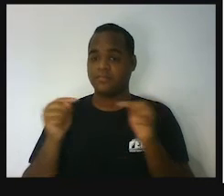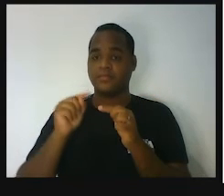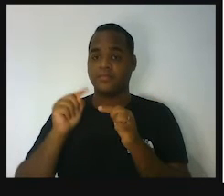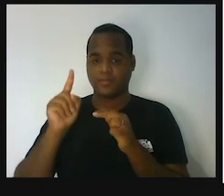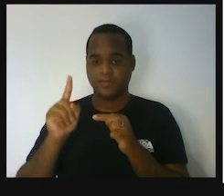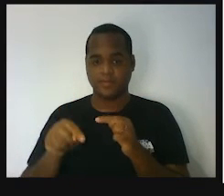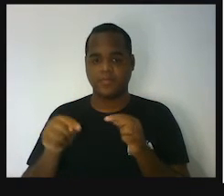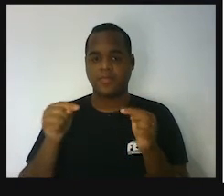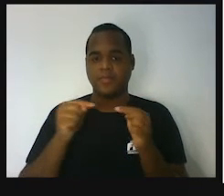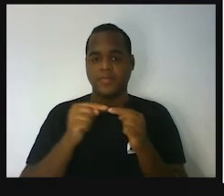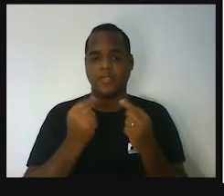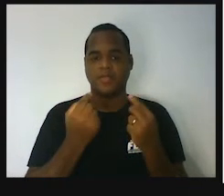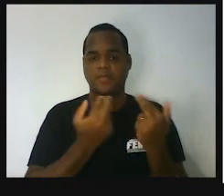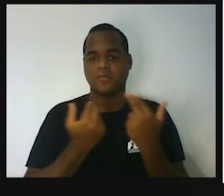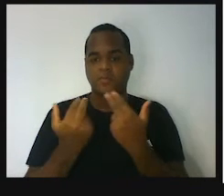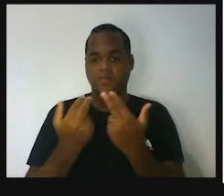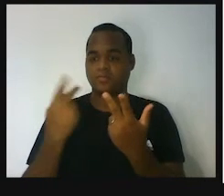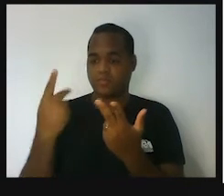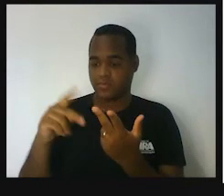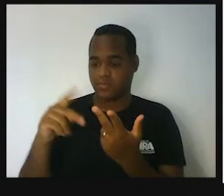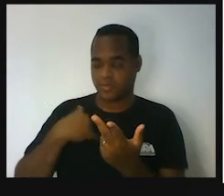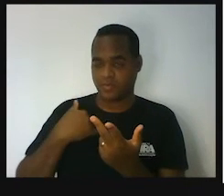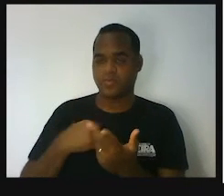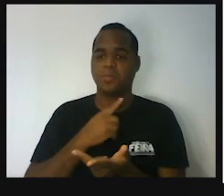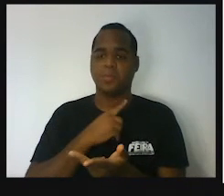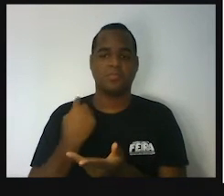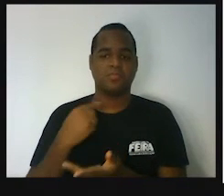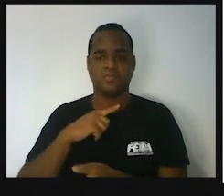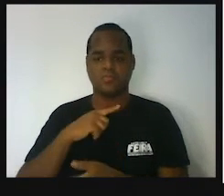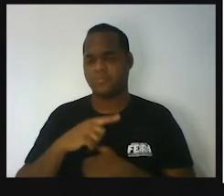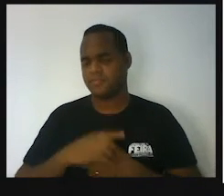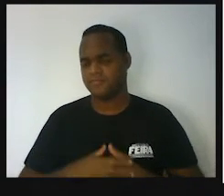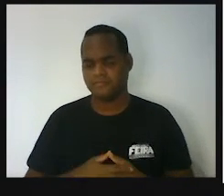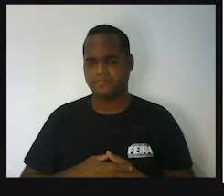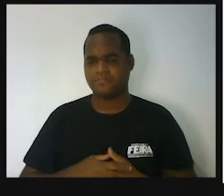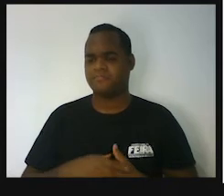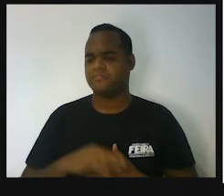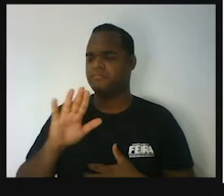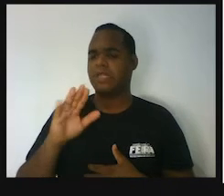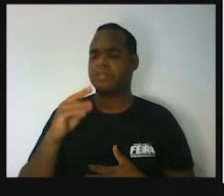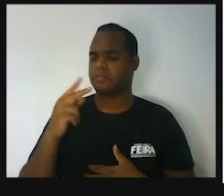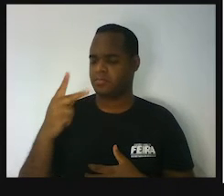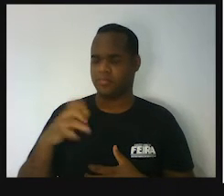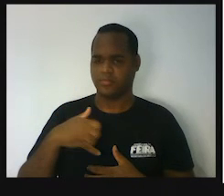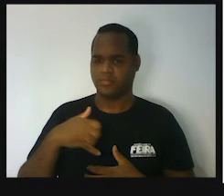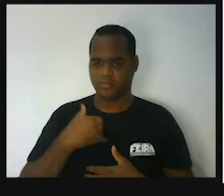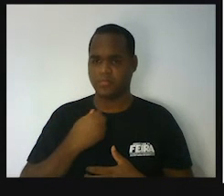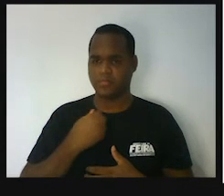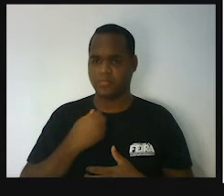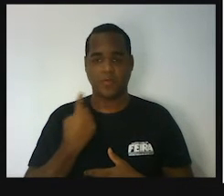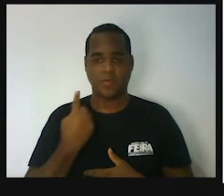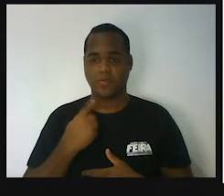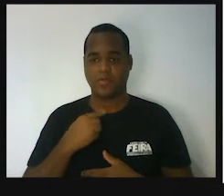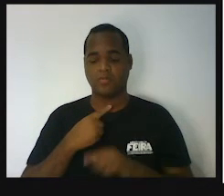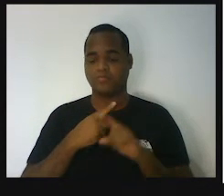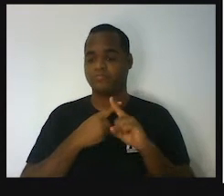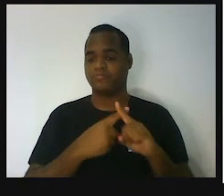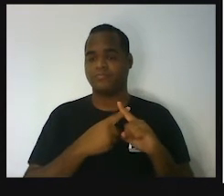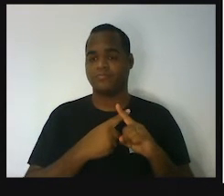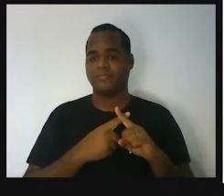ser igual à idade que ele morreu. Só que a idade que ele morreu, a gente chamou de X.